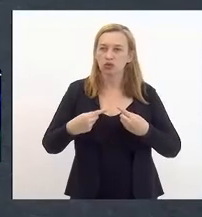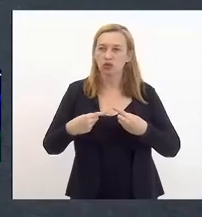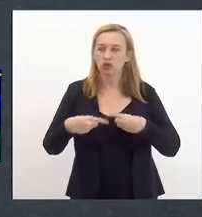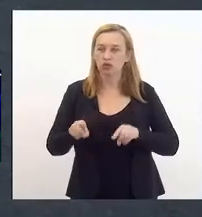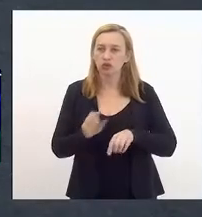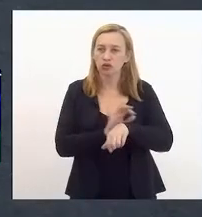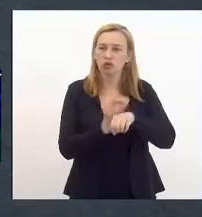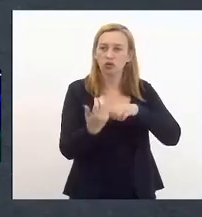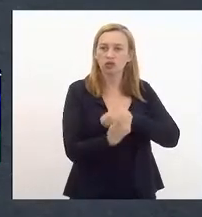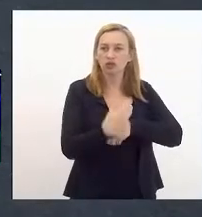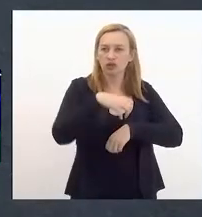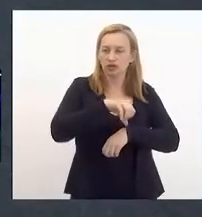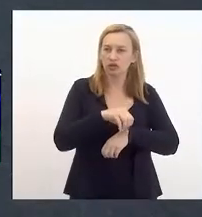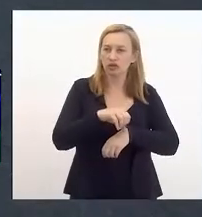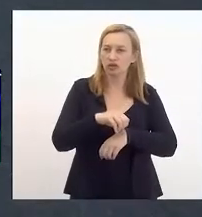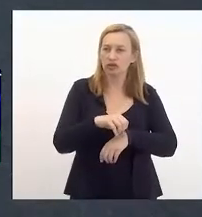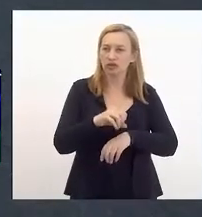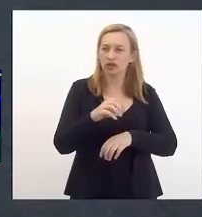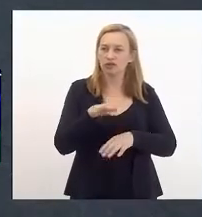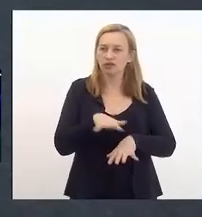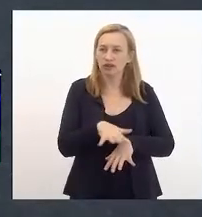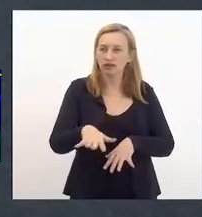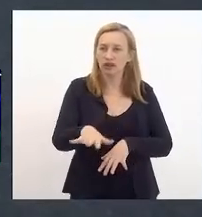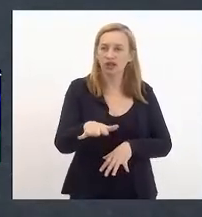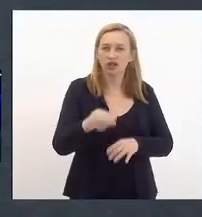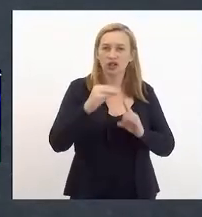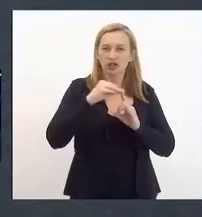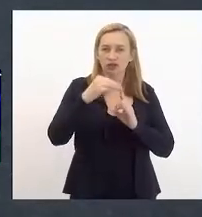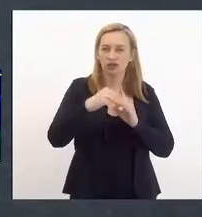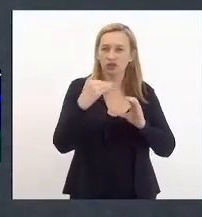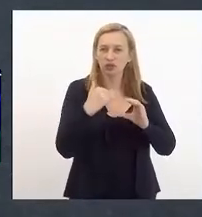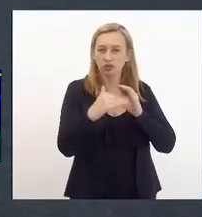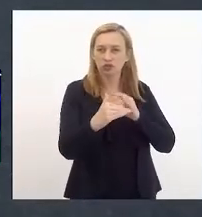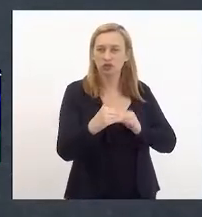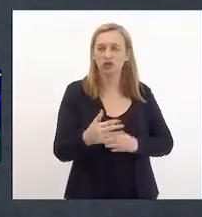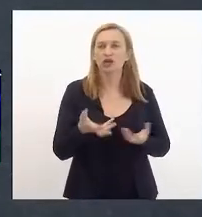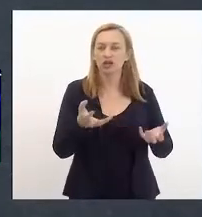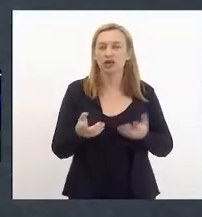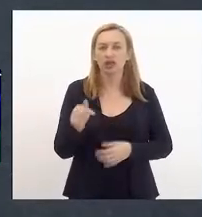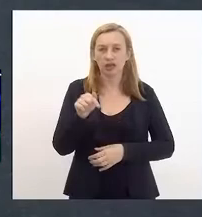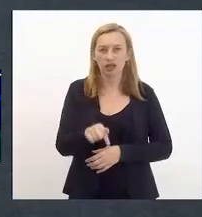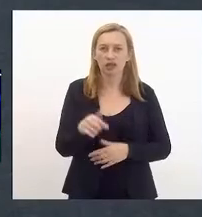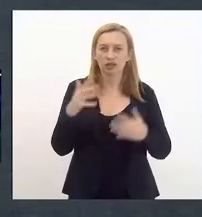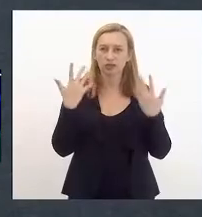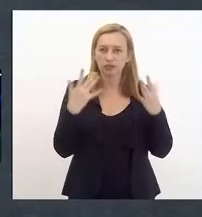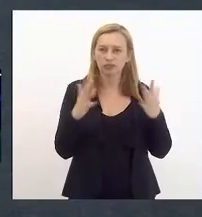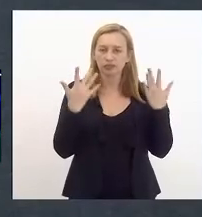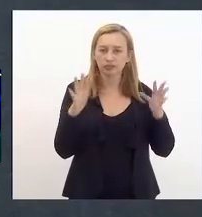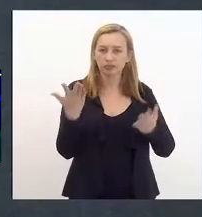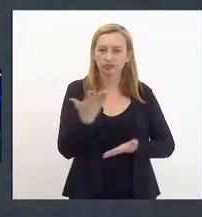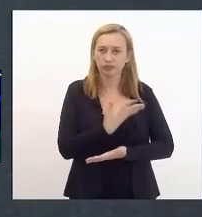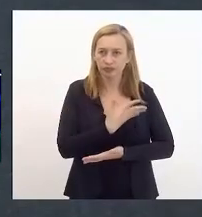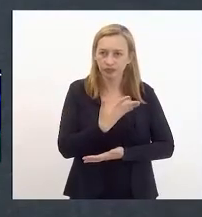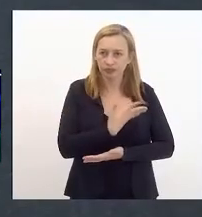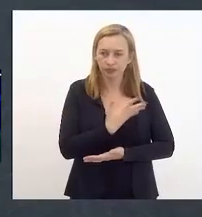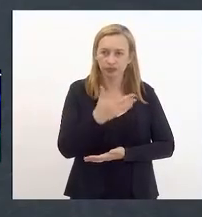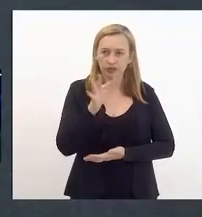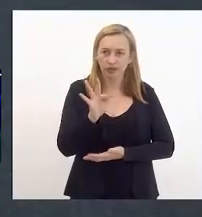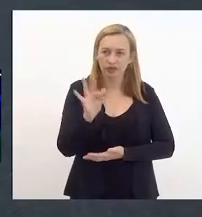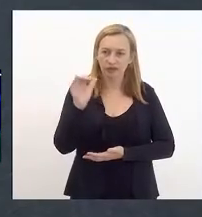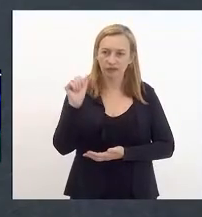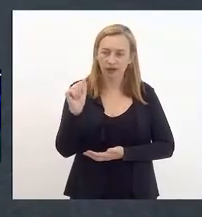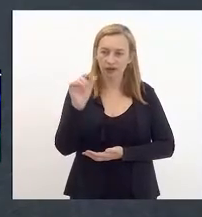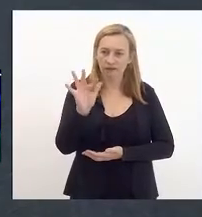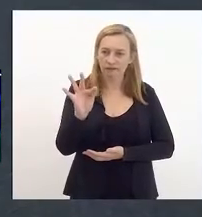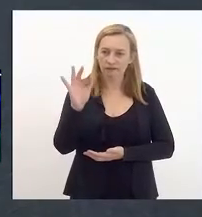favelas que foram destinadas à Fiocruz. Então, quero aqui saudar os companheiros e as companheiras da FAFERG em